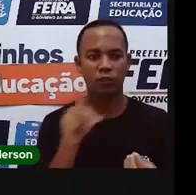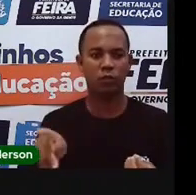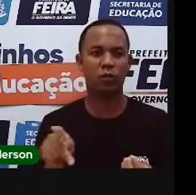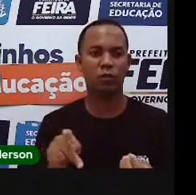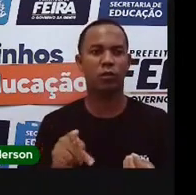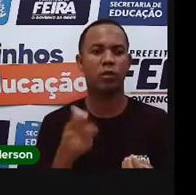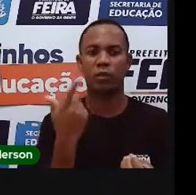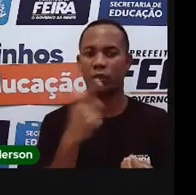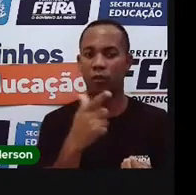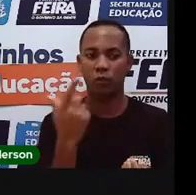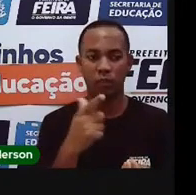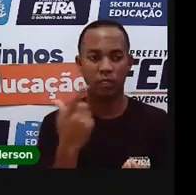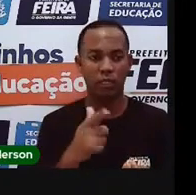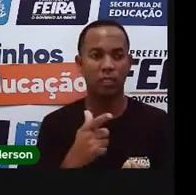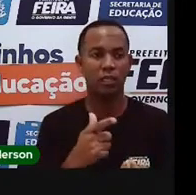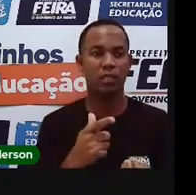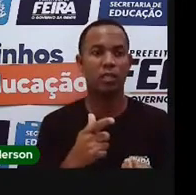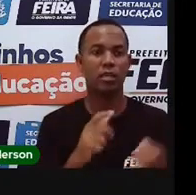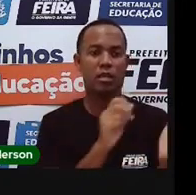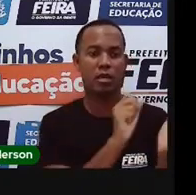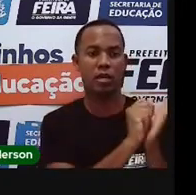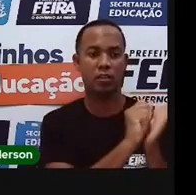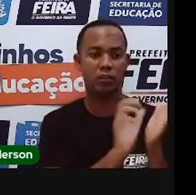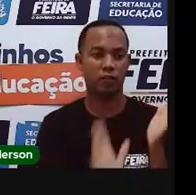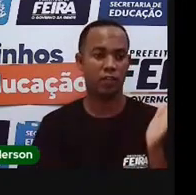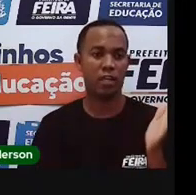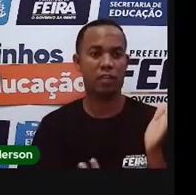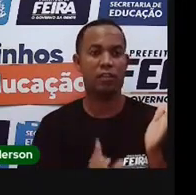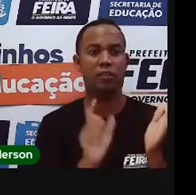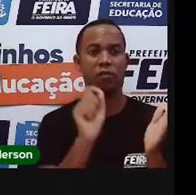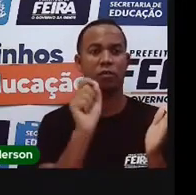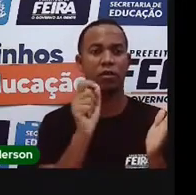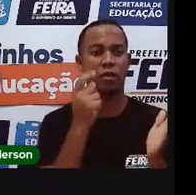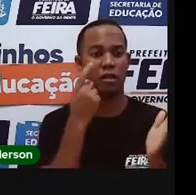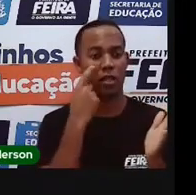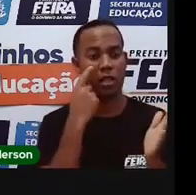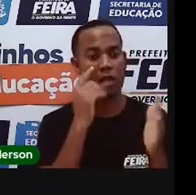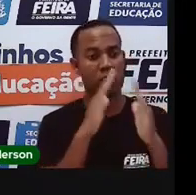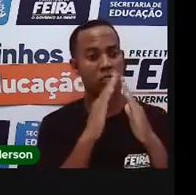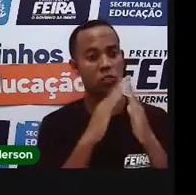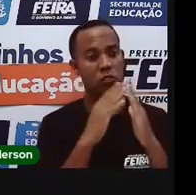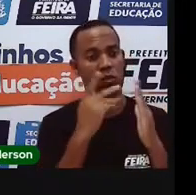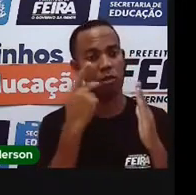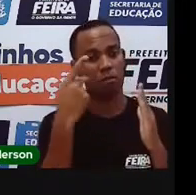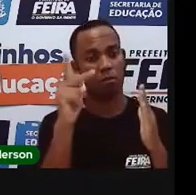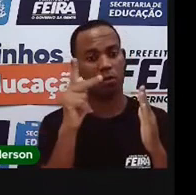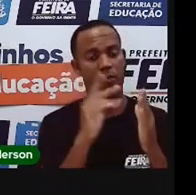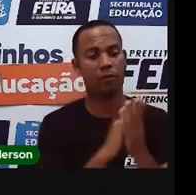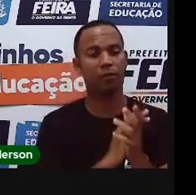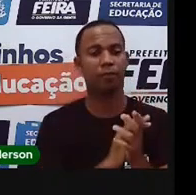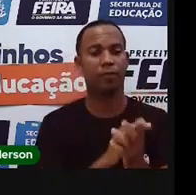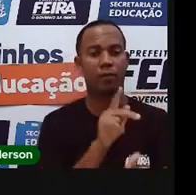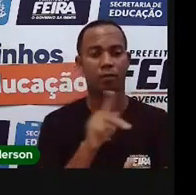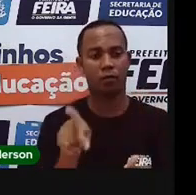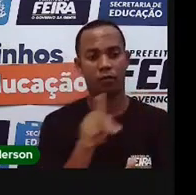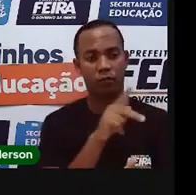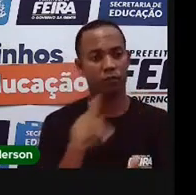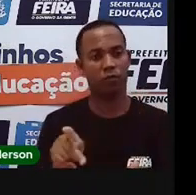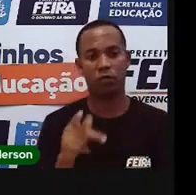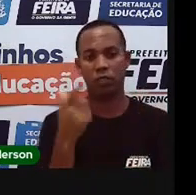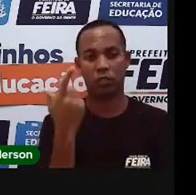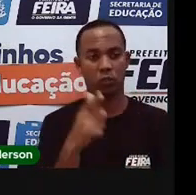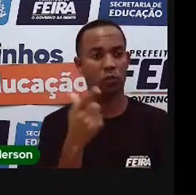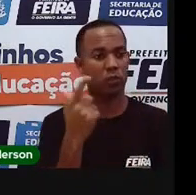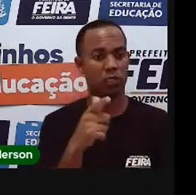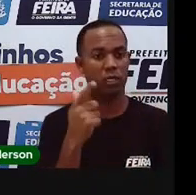essa atividade, ele vai fazer uma outra atividade de acordo com a realidade da turma dele. A Prô Maria aqui não tem como saber